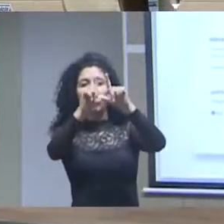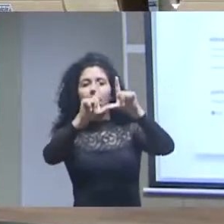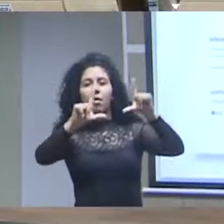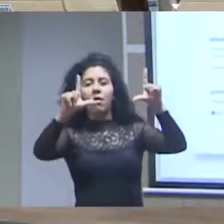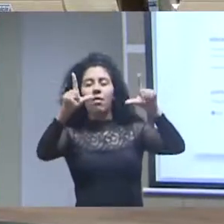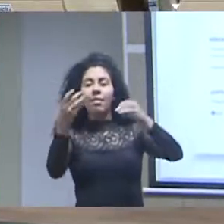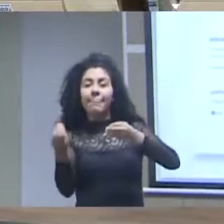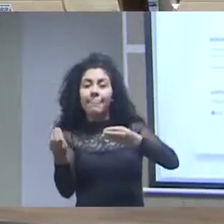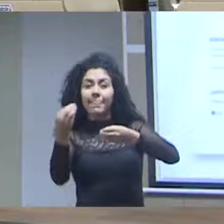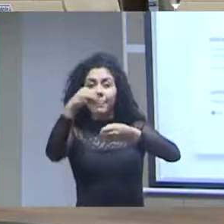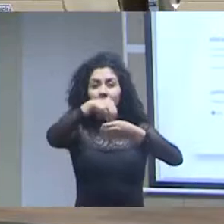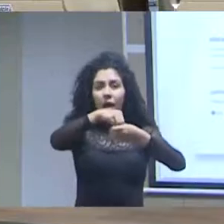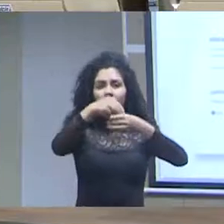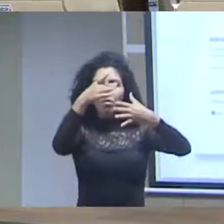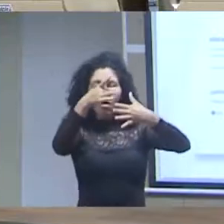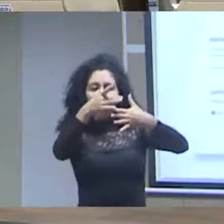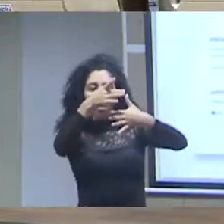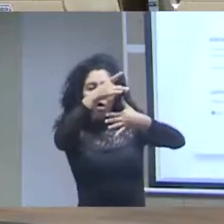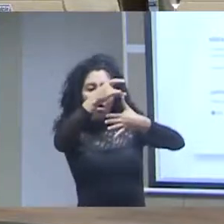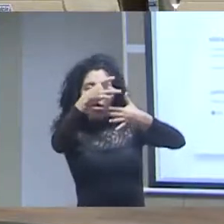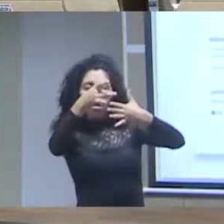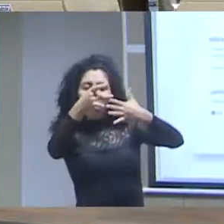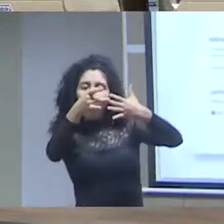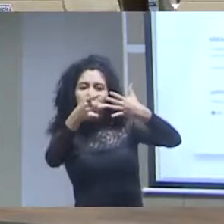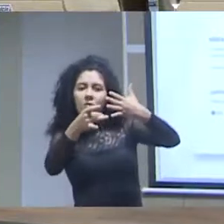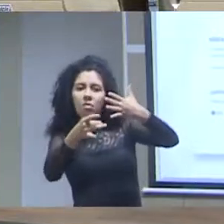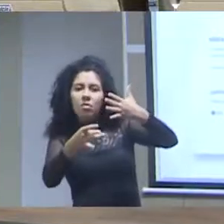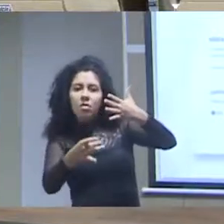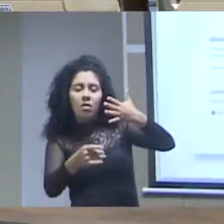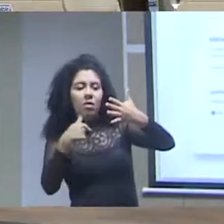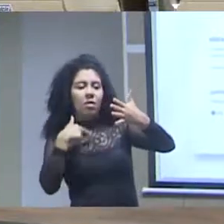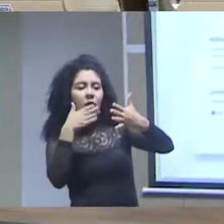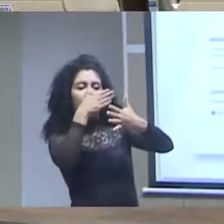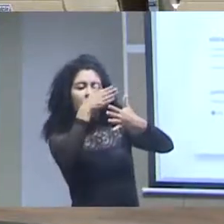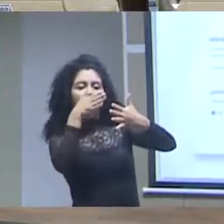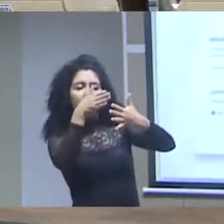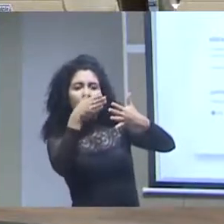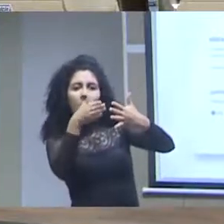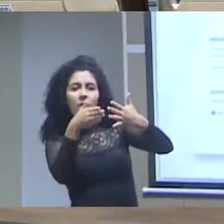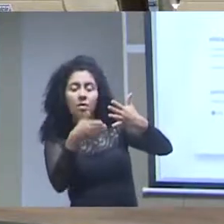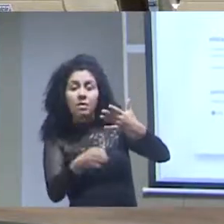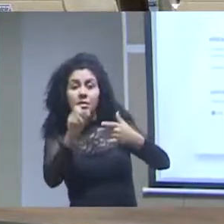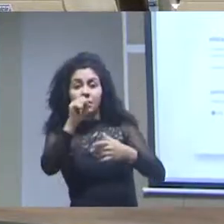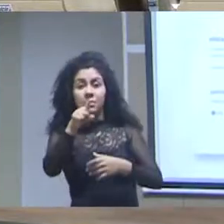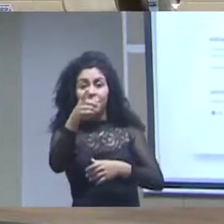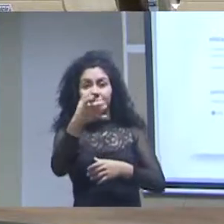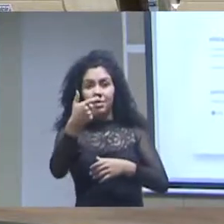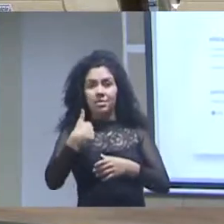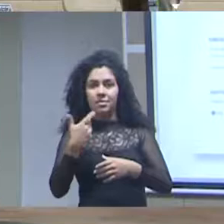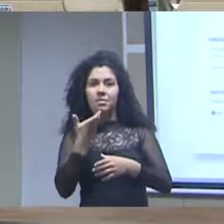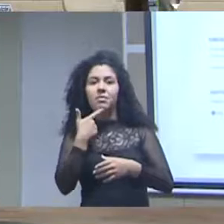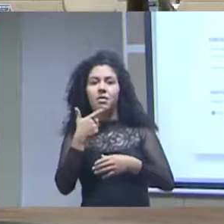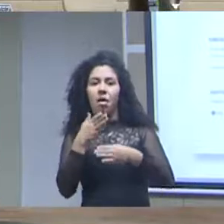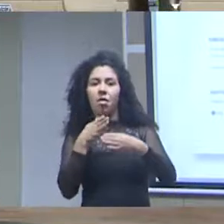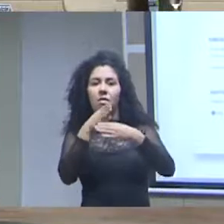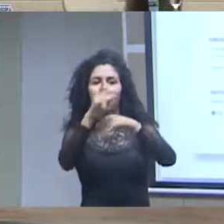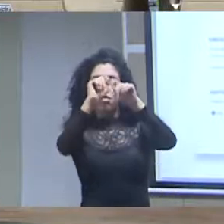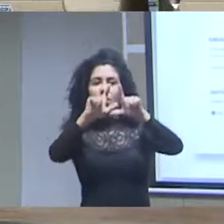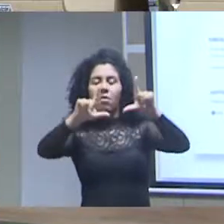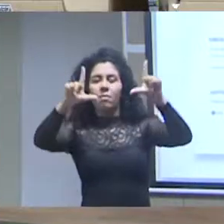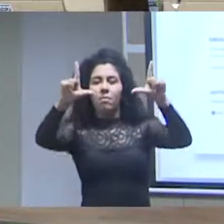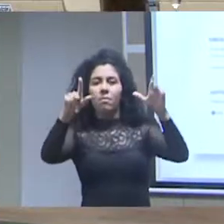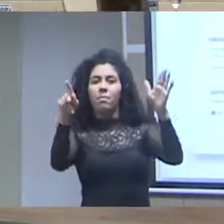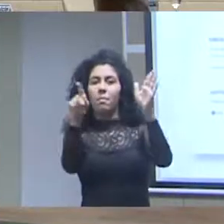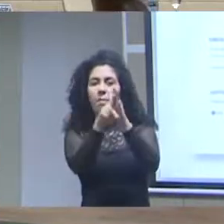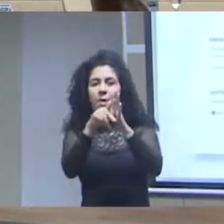um portal igualzinho do Jardim Botânico você vai encontrar todas as informações e códigos de customização que você precisa para criar